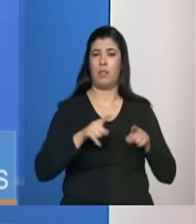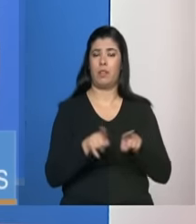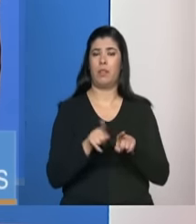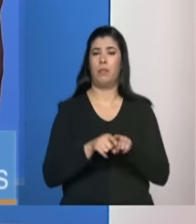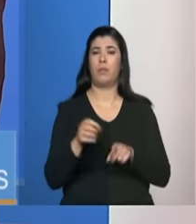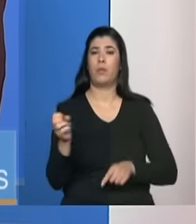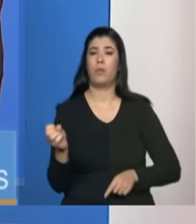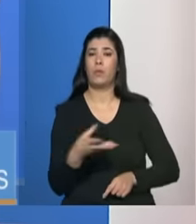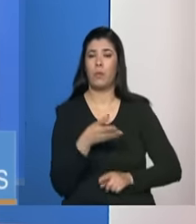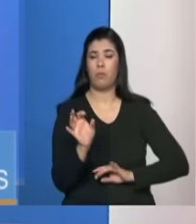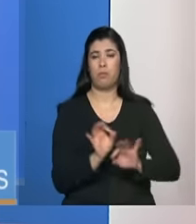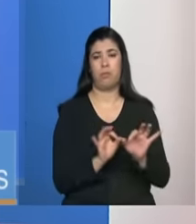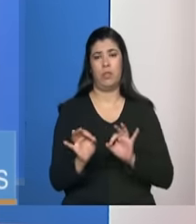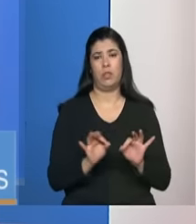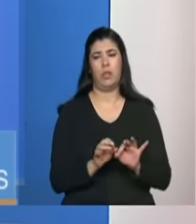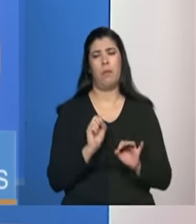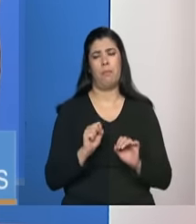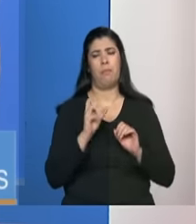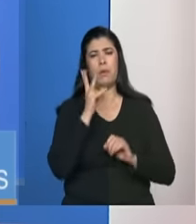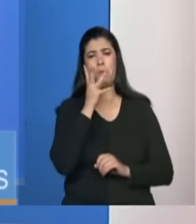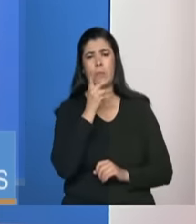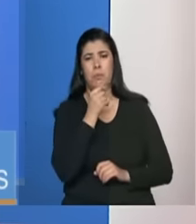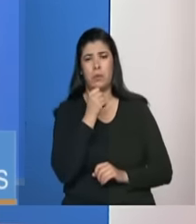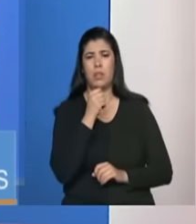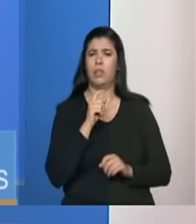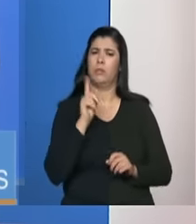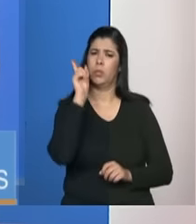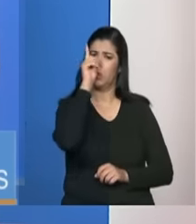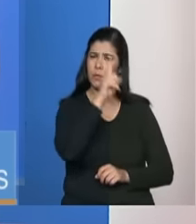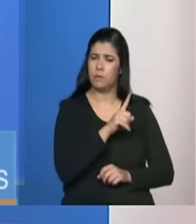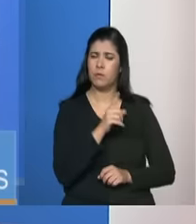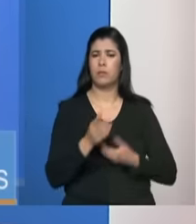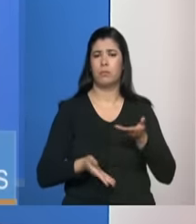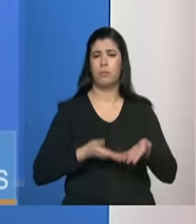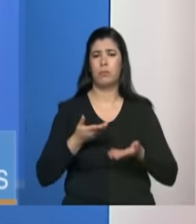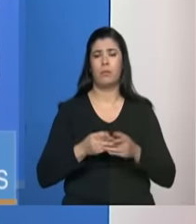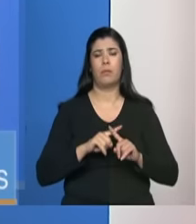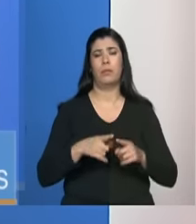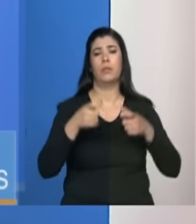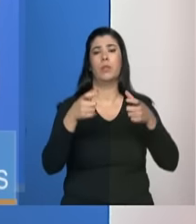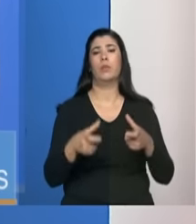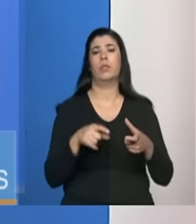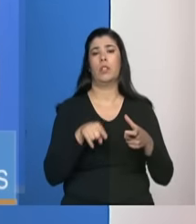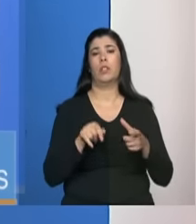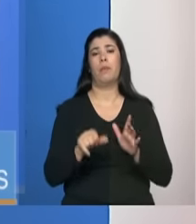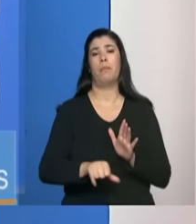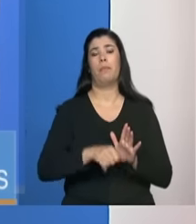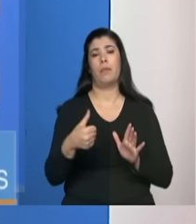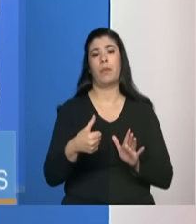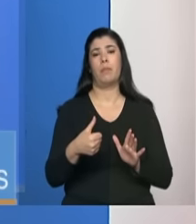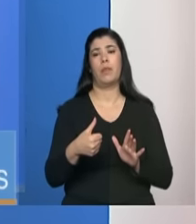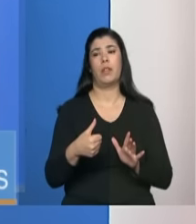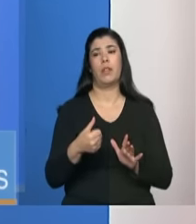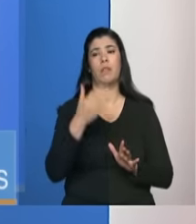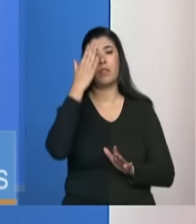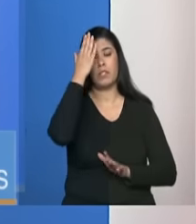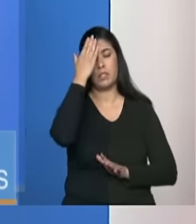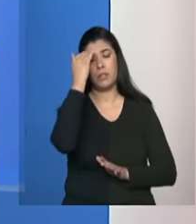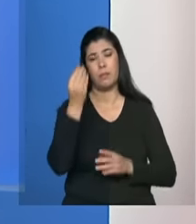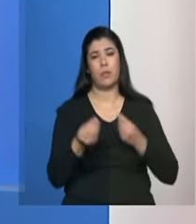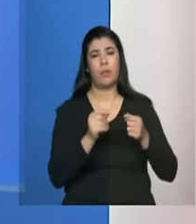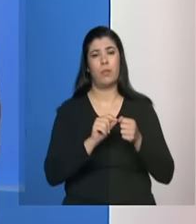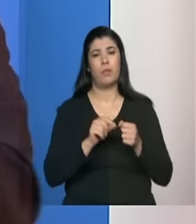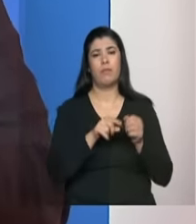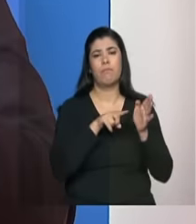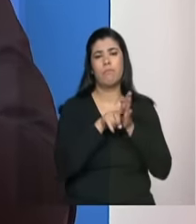desenho às vezes pode ser mais demorado pode ser mais trabalhoso mas é um espaço onde a gente primeiro escuta quais são os diagnósticos de